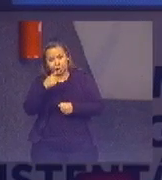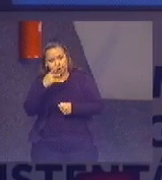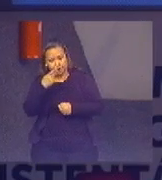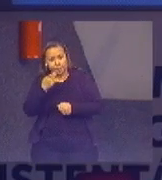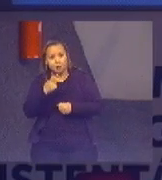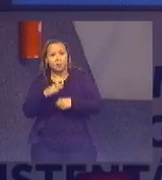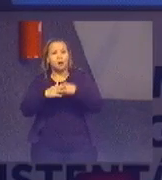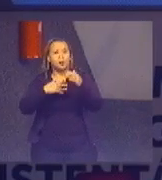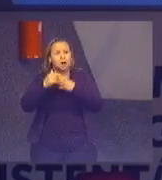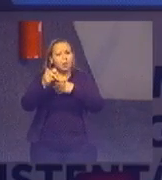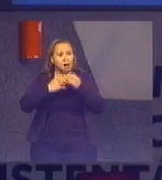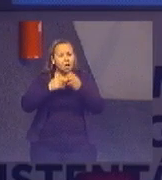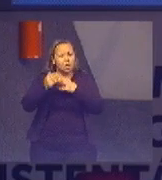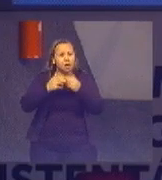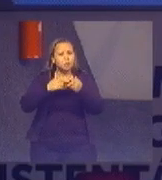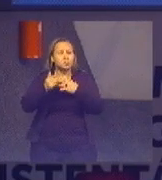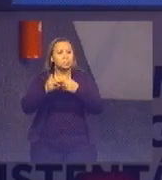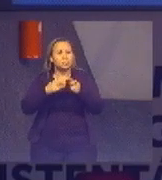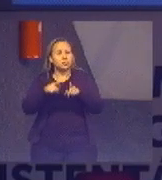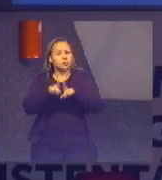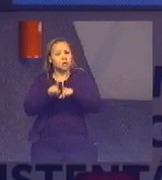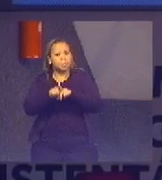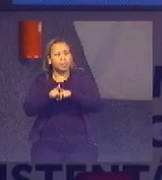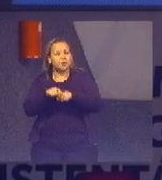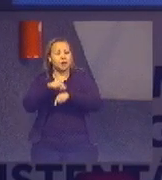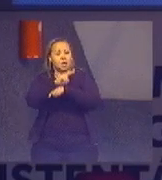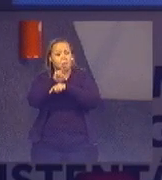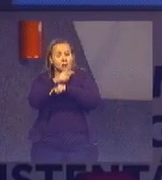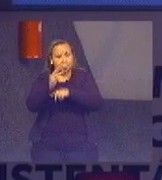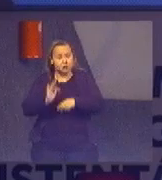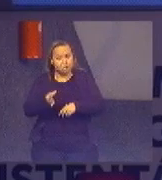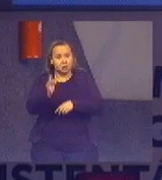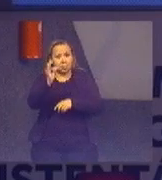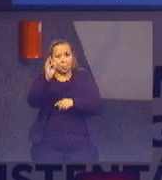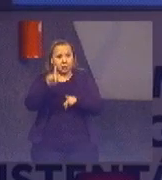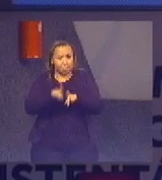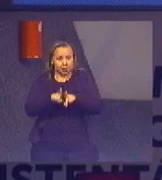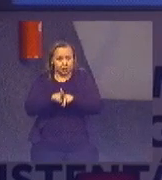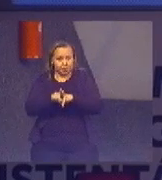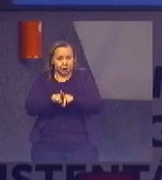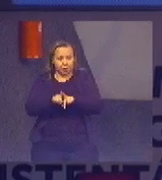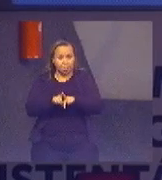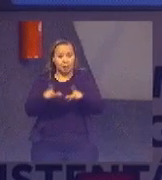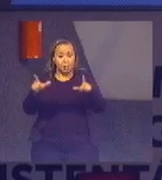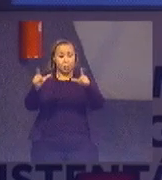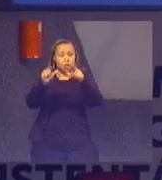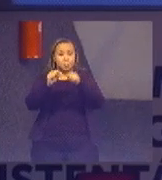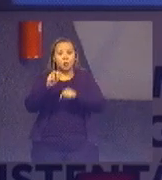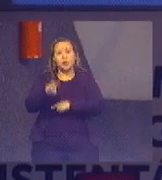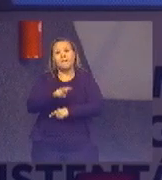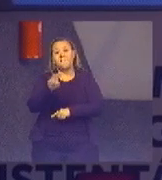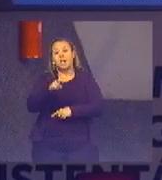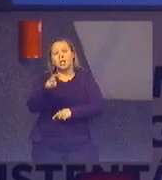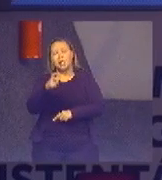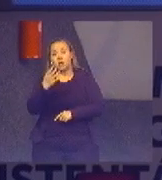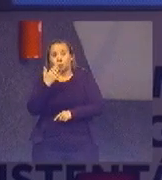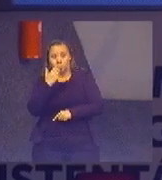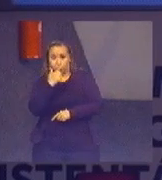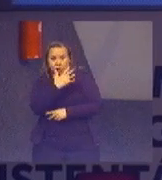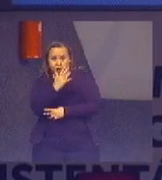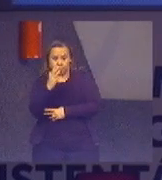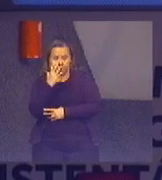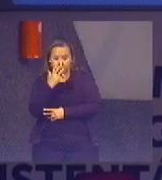o baixo carbono, assistência técnica, redução de agrotóxicos e alternativas